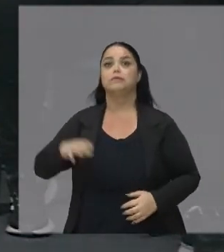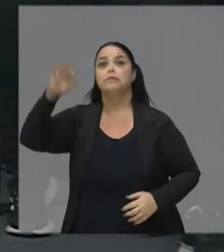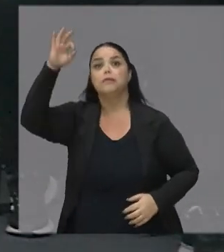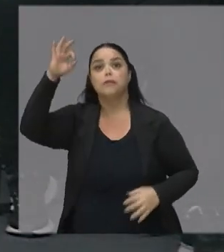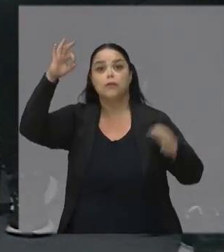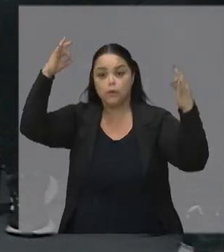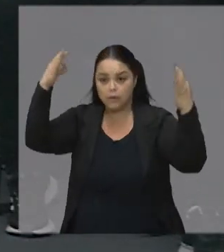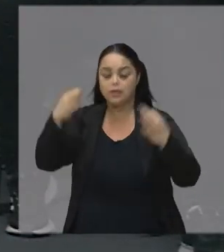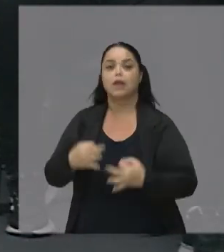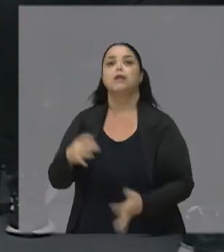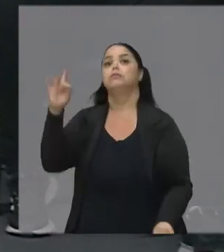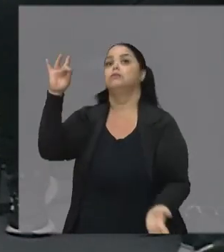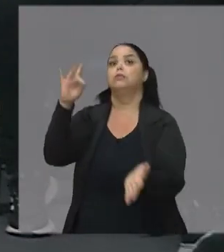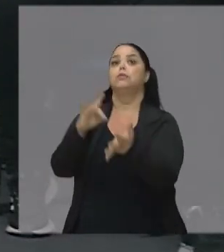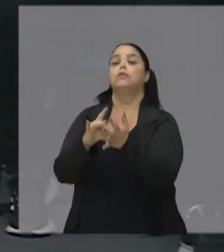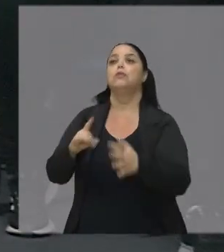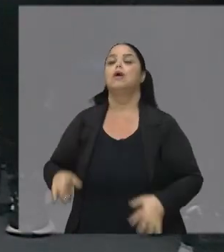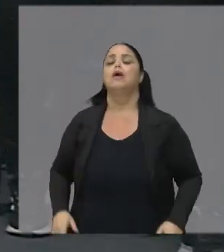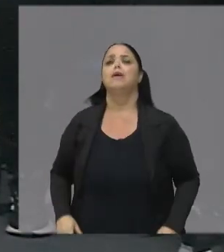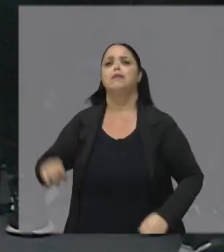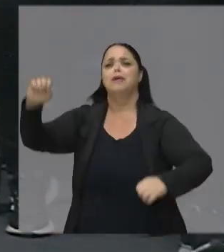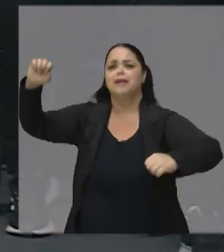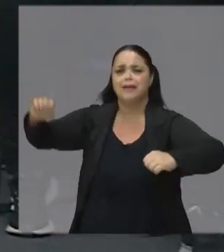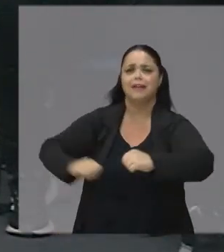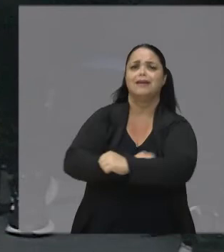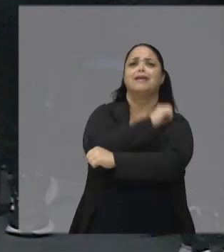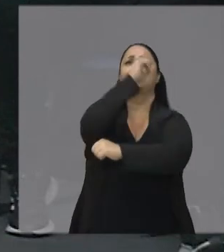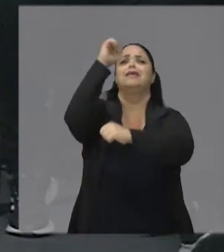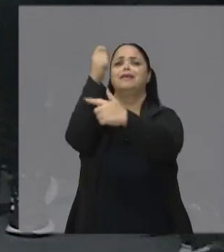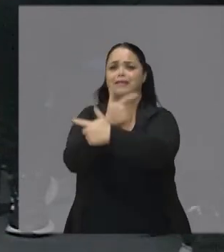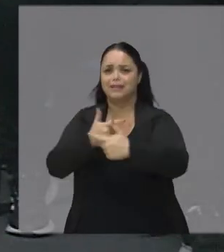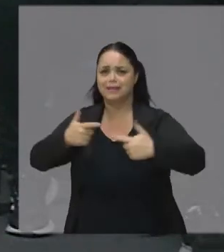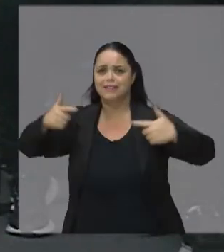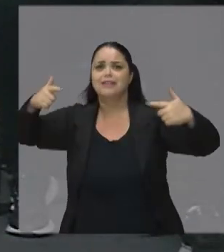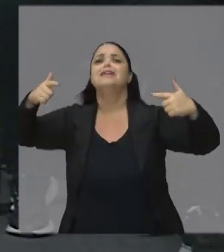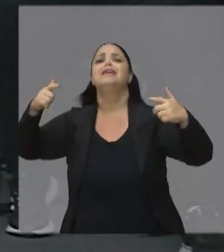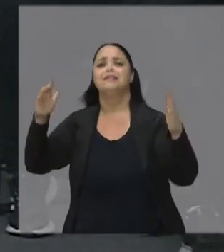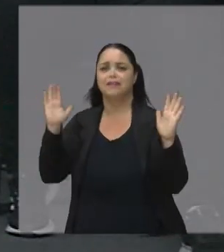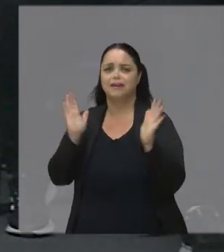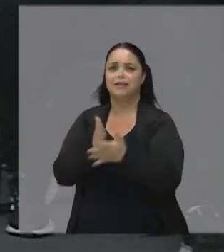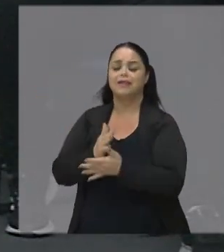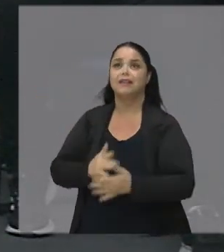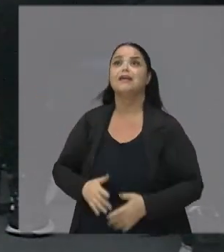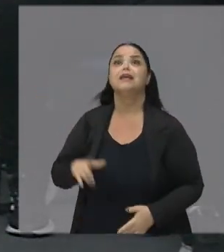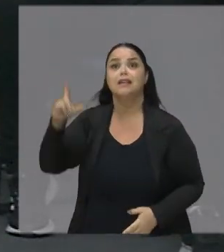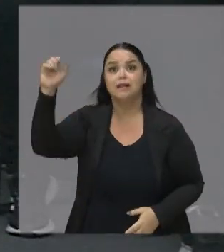Tão certo como Amanhã Que se levanta